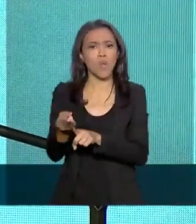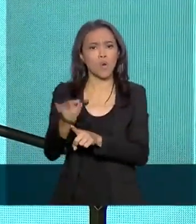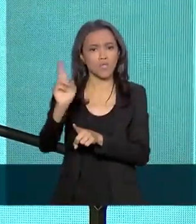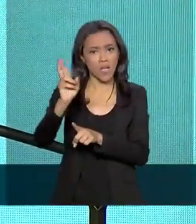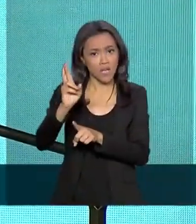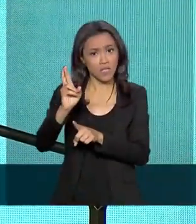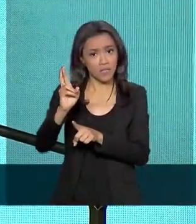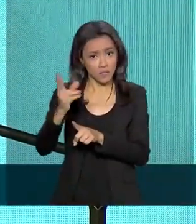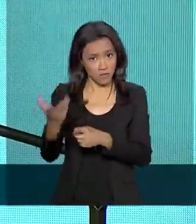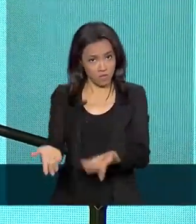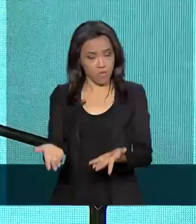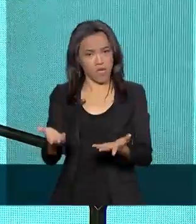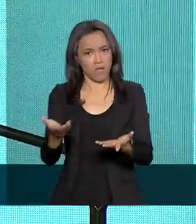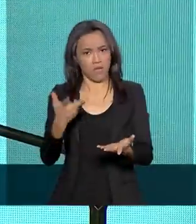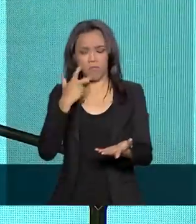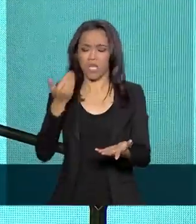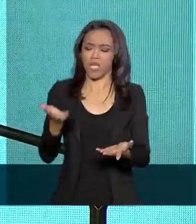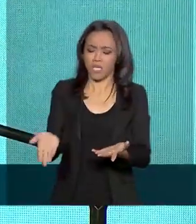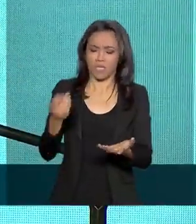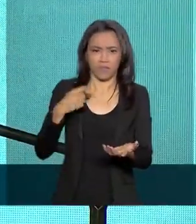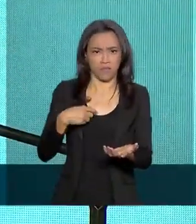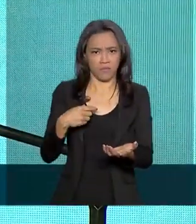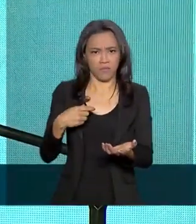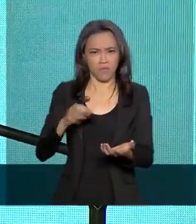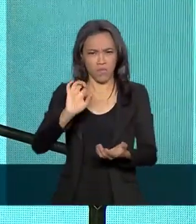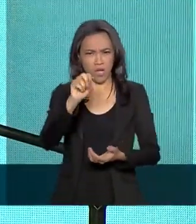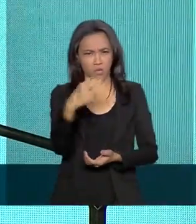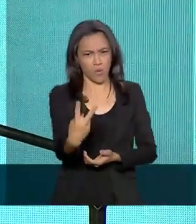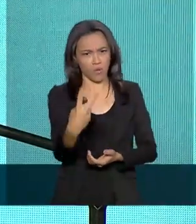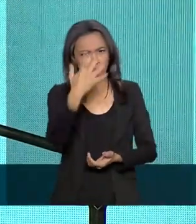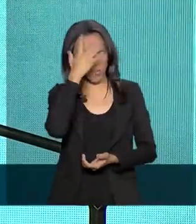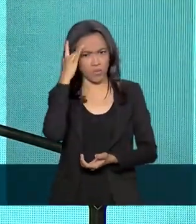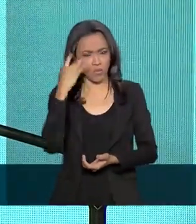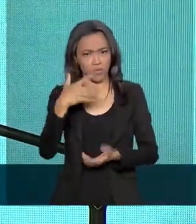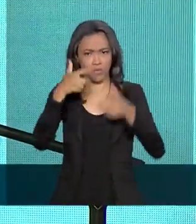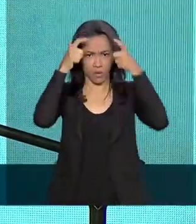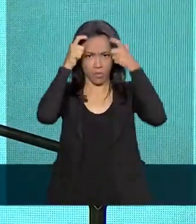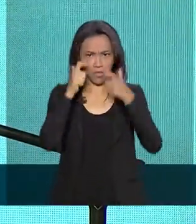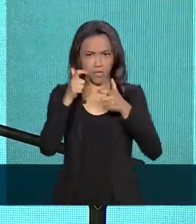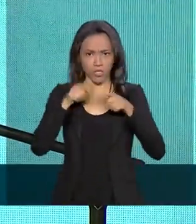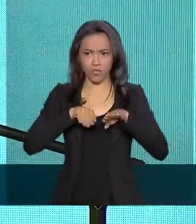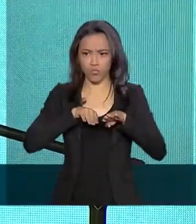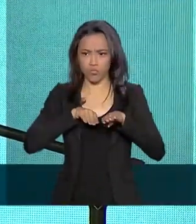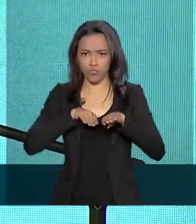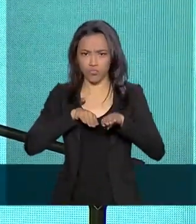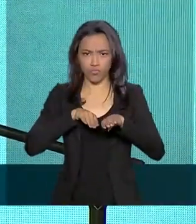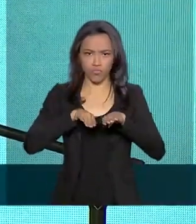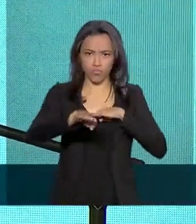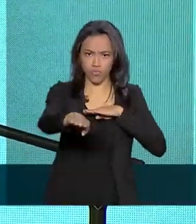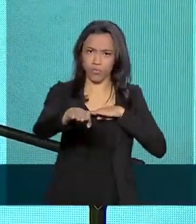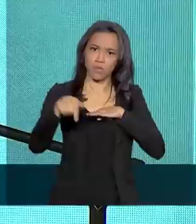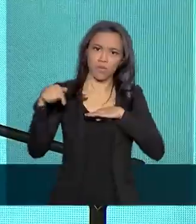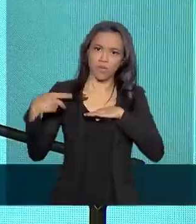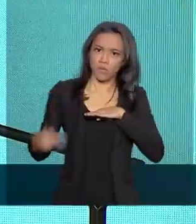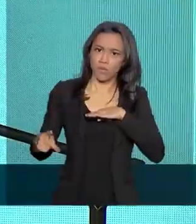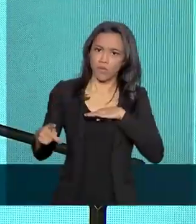uma empresa de Fórmula 1. Falei, por que isso daí? Para dois pilotos botar no capacete Petrobras?